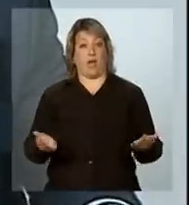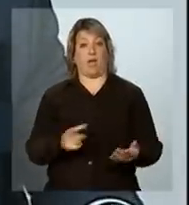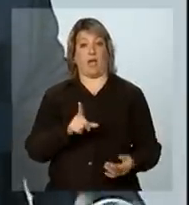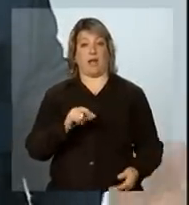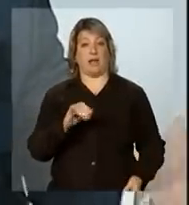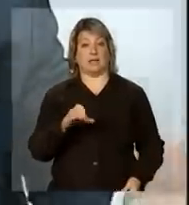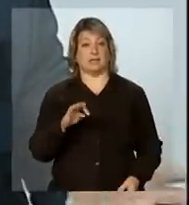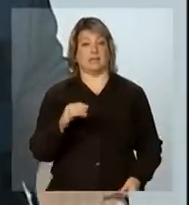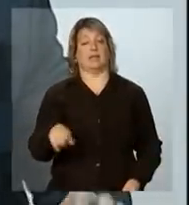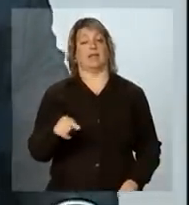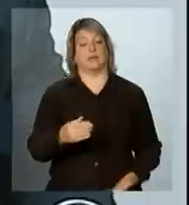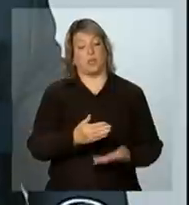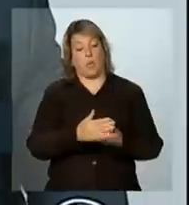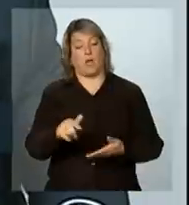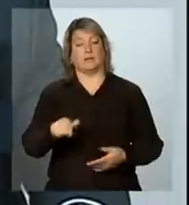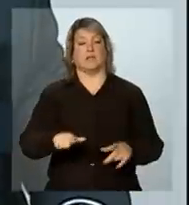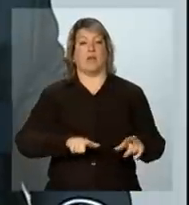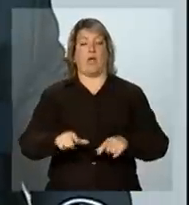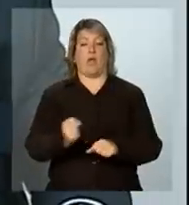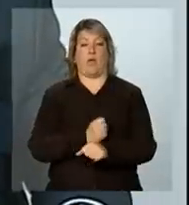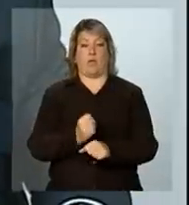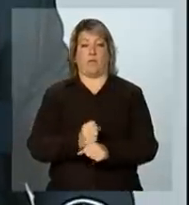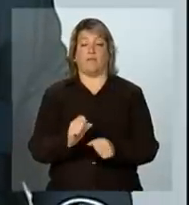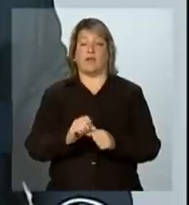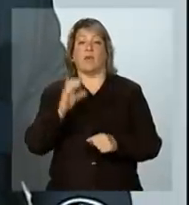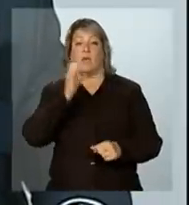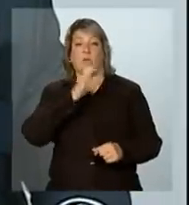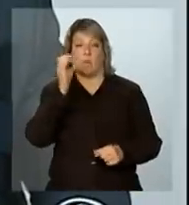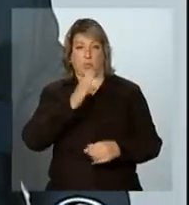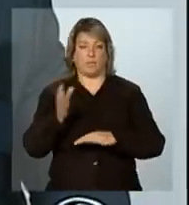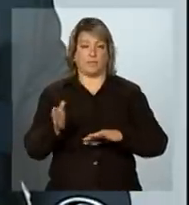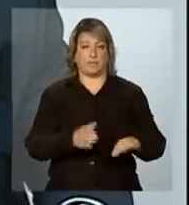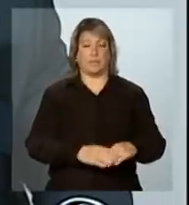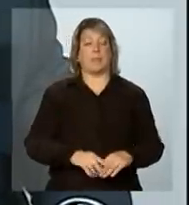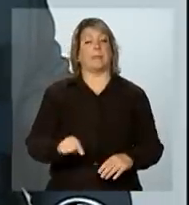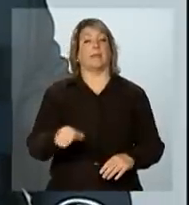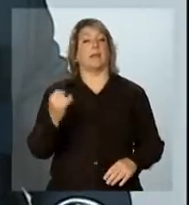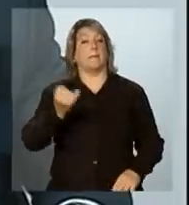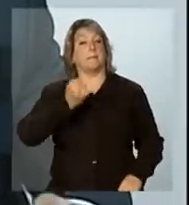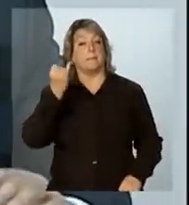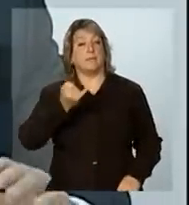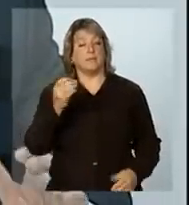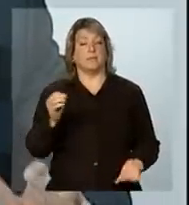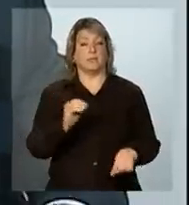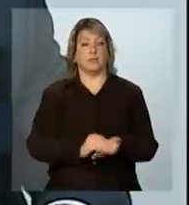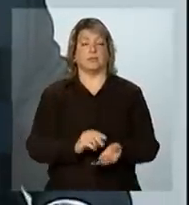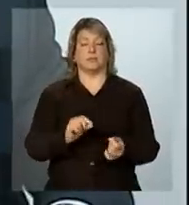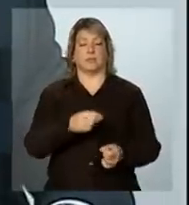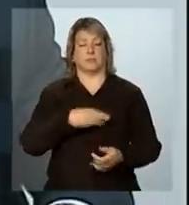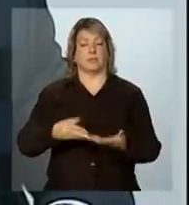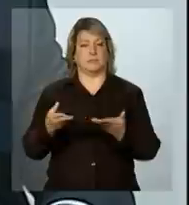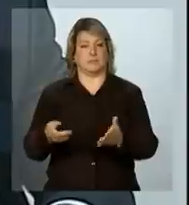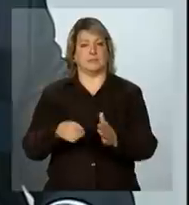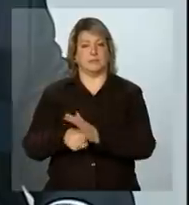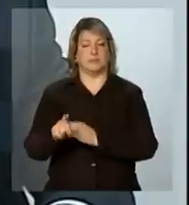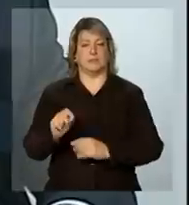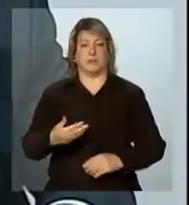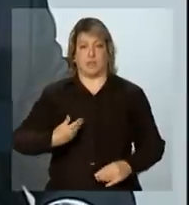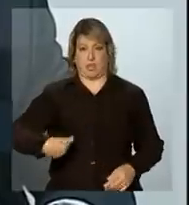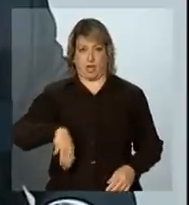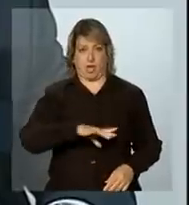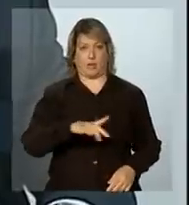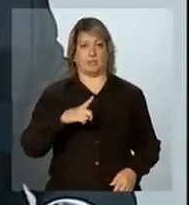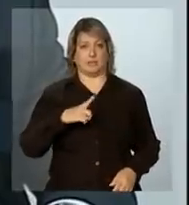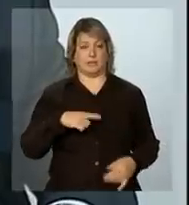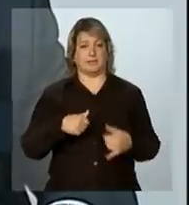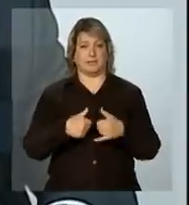o resto dessas obras. Fizemos por emergência. é importante colocar, ministro, nós estamos